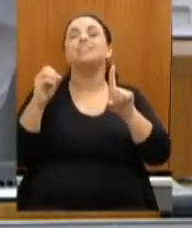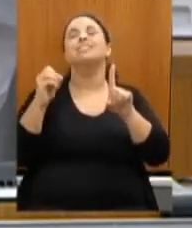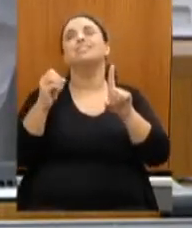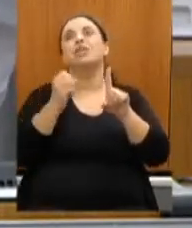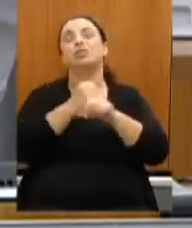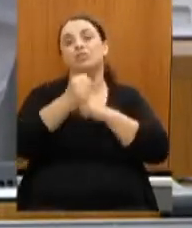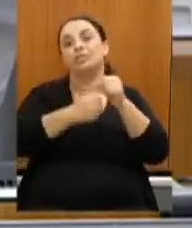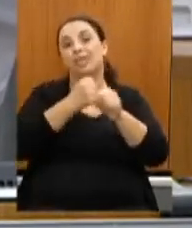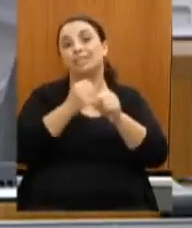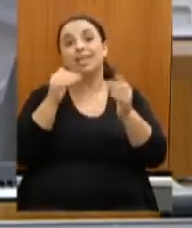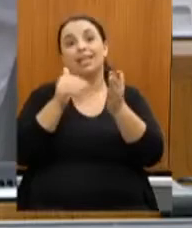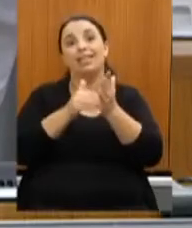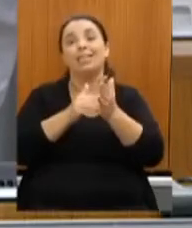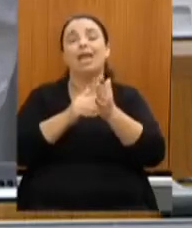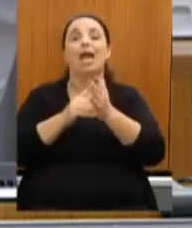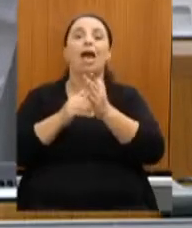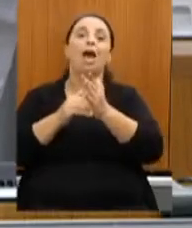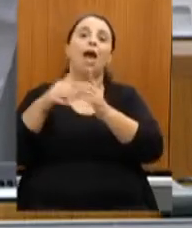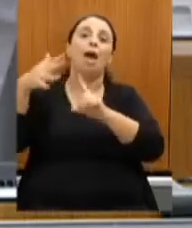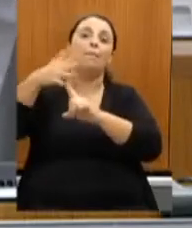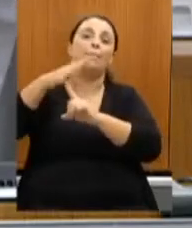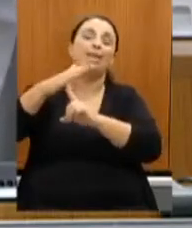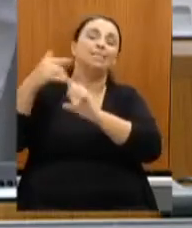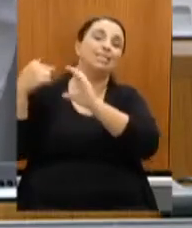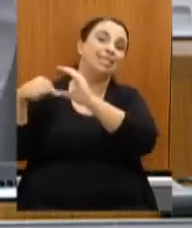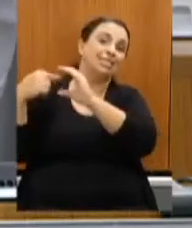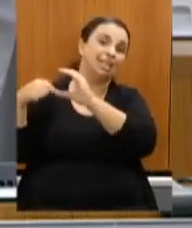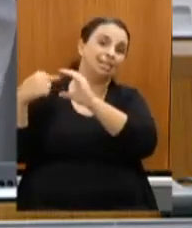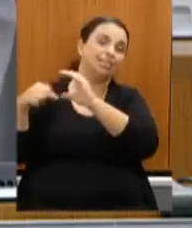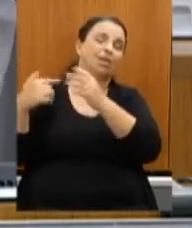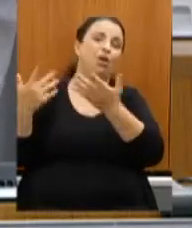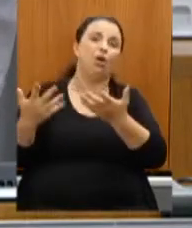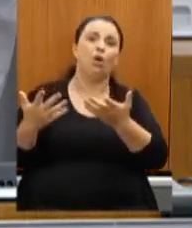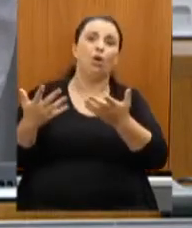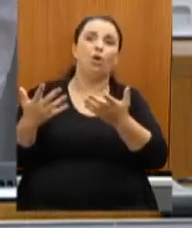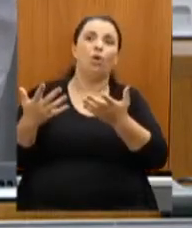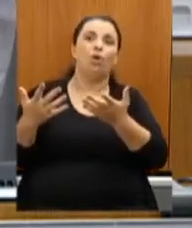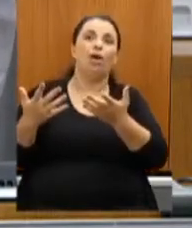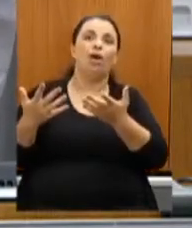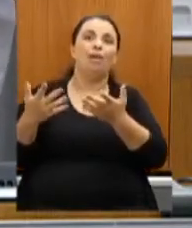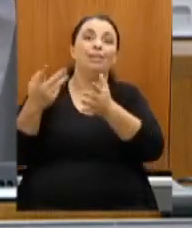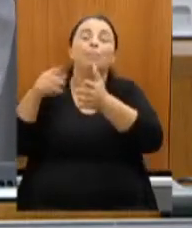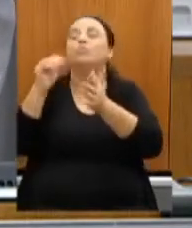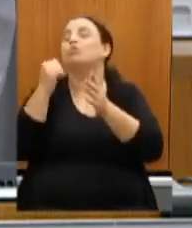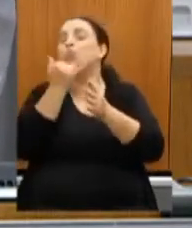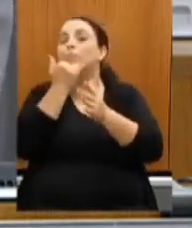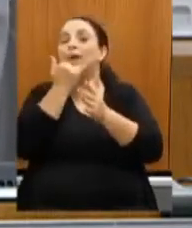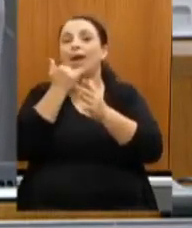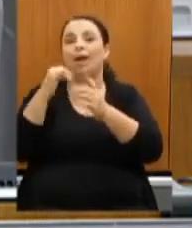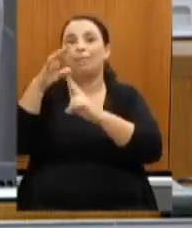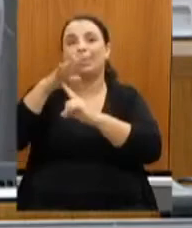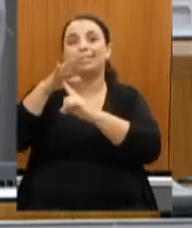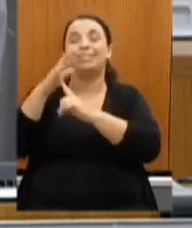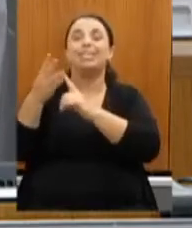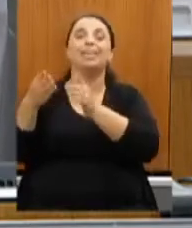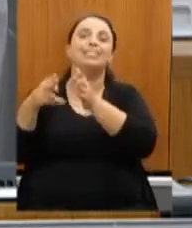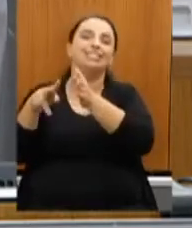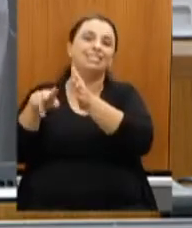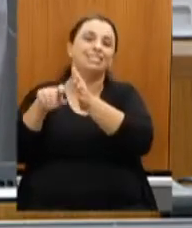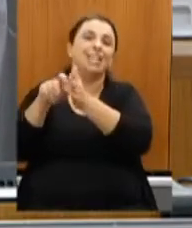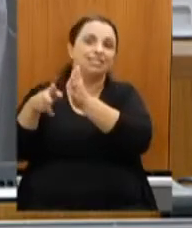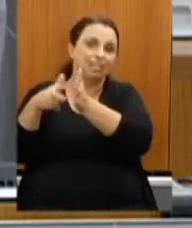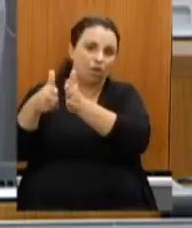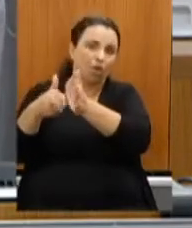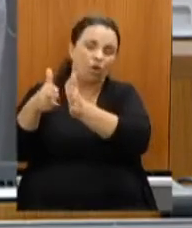liberdade até a praça da estação um percurso que as pessoas podem fazer de carro ou caminhando contando a história e também